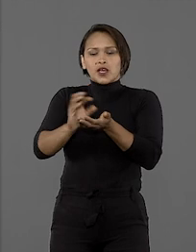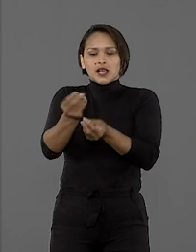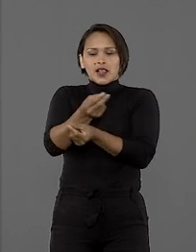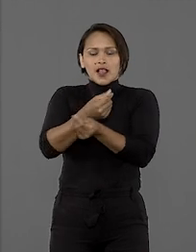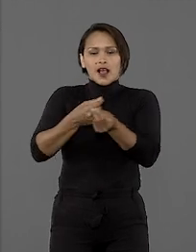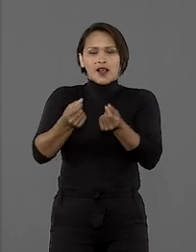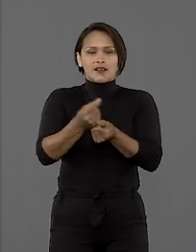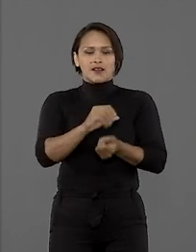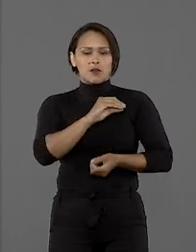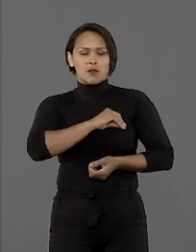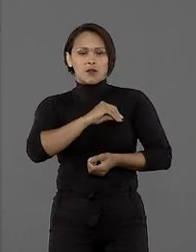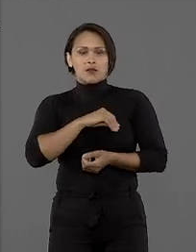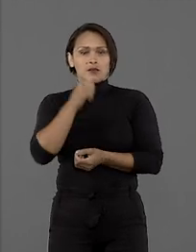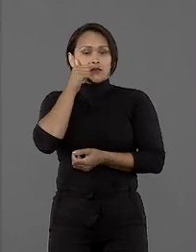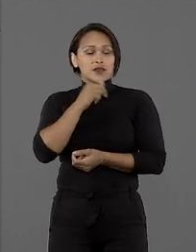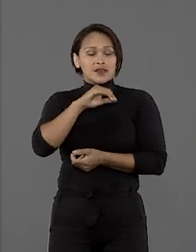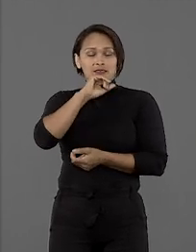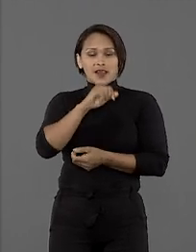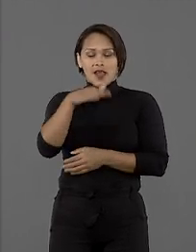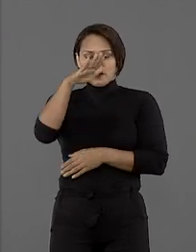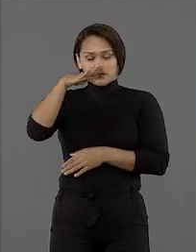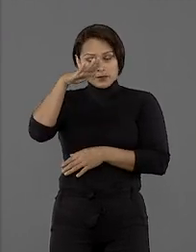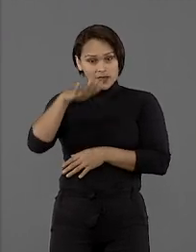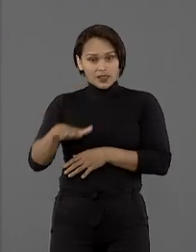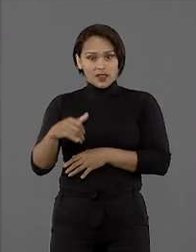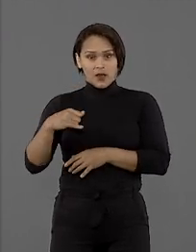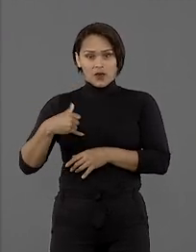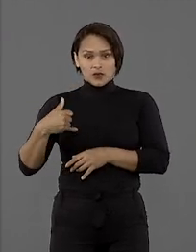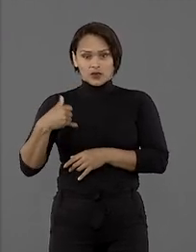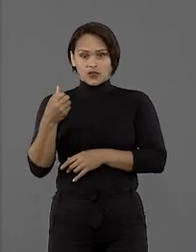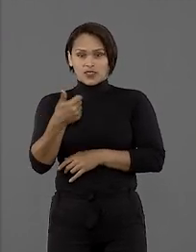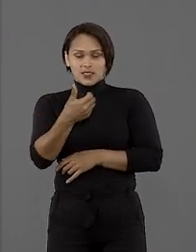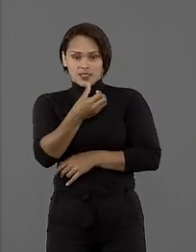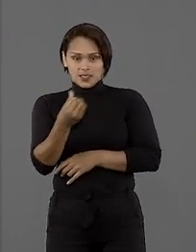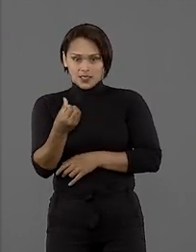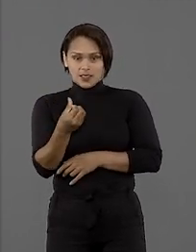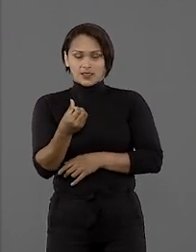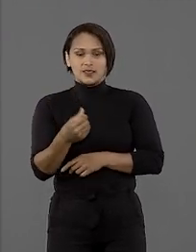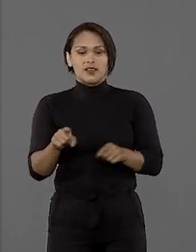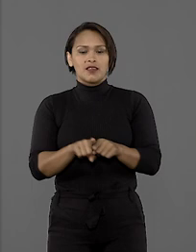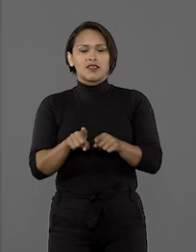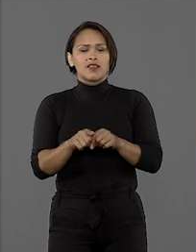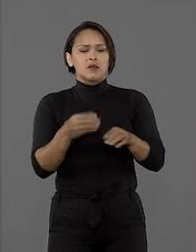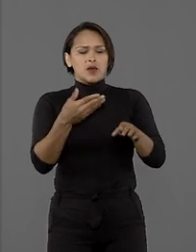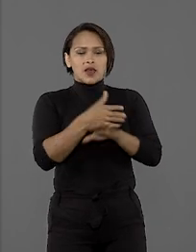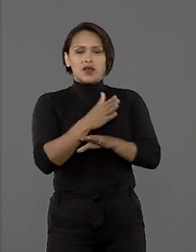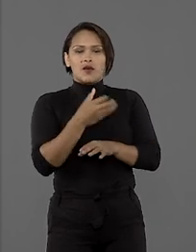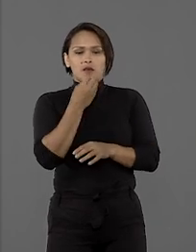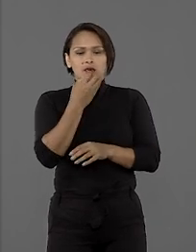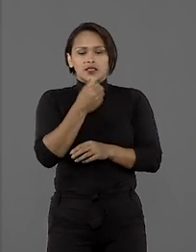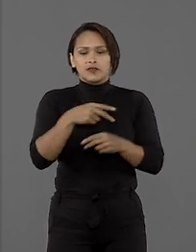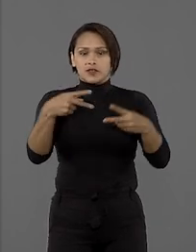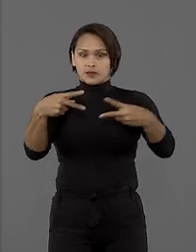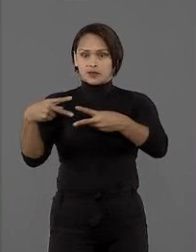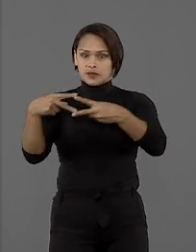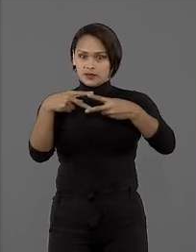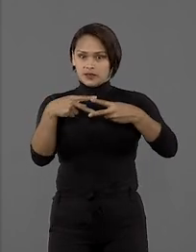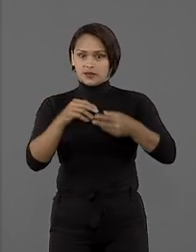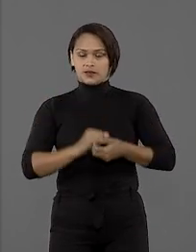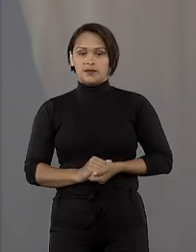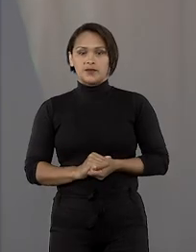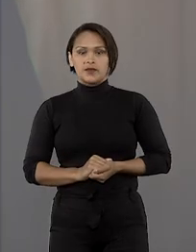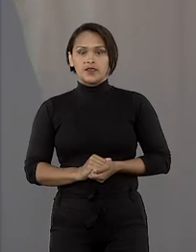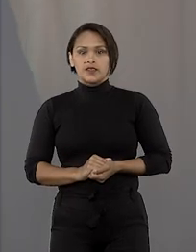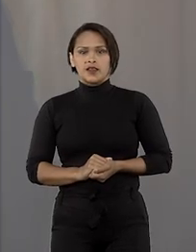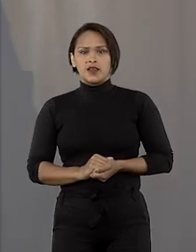-maternidade às menores de 16 anos e imprescritibilidade do direito à concessão de benefício previdenciário.